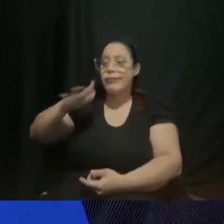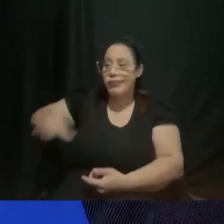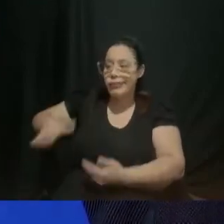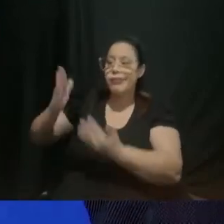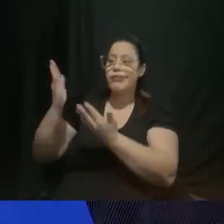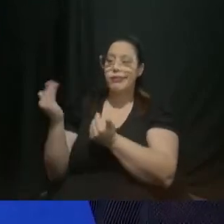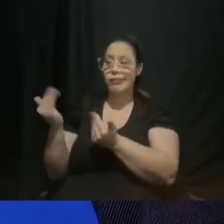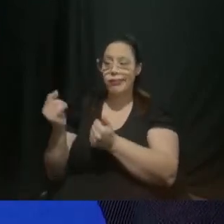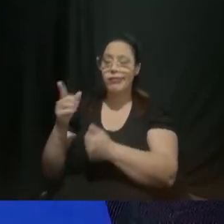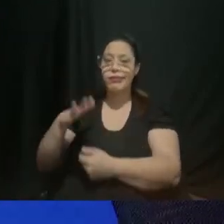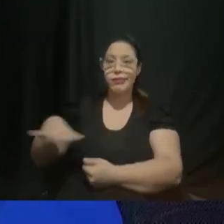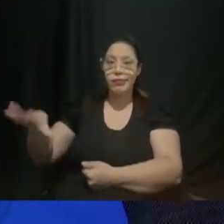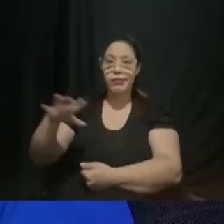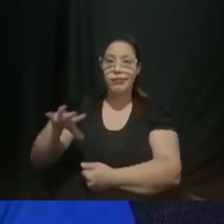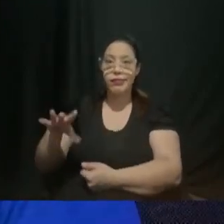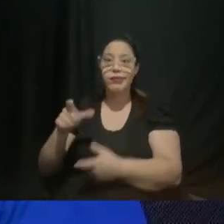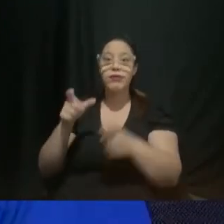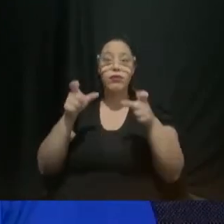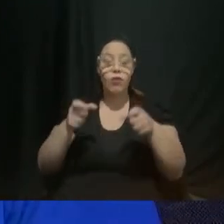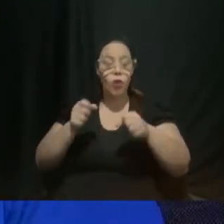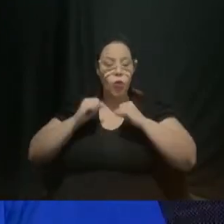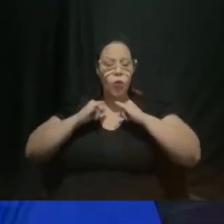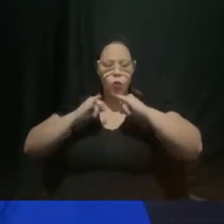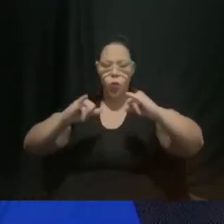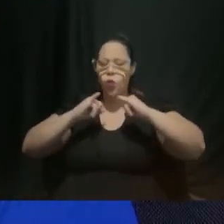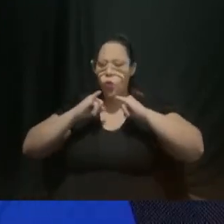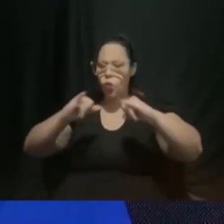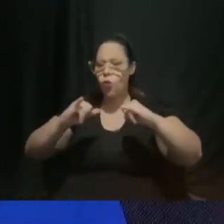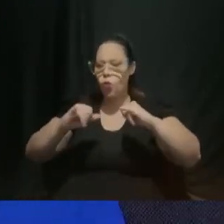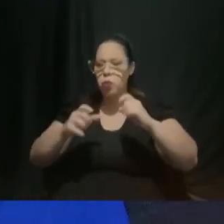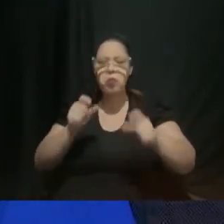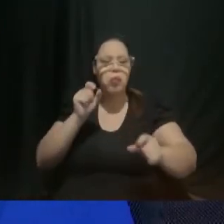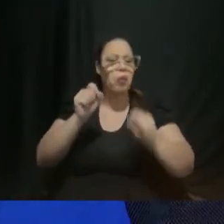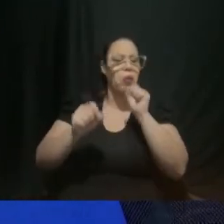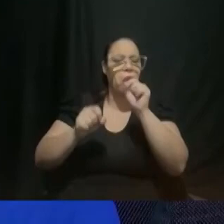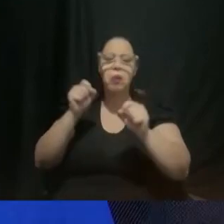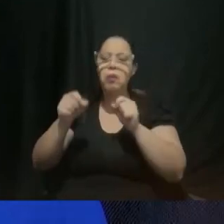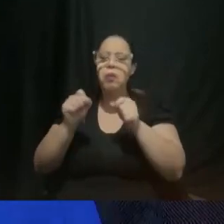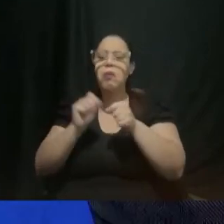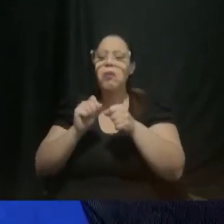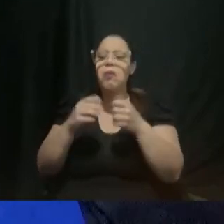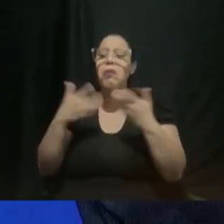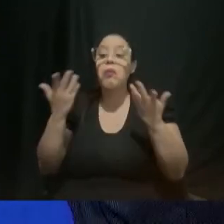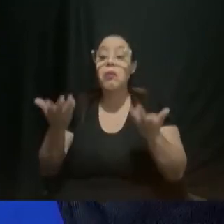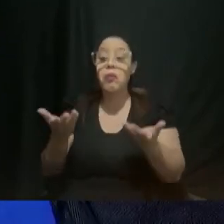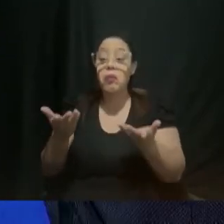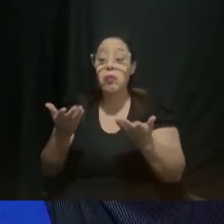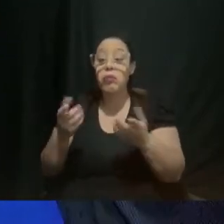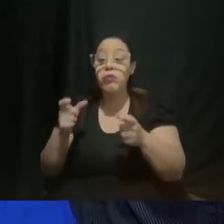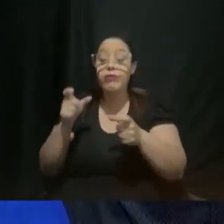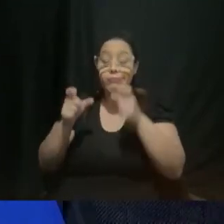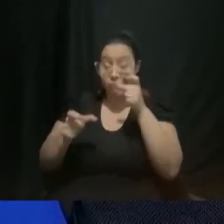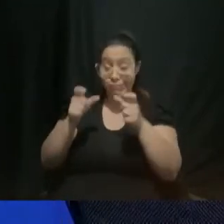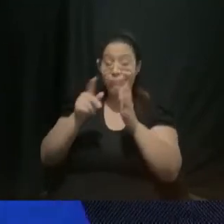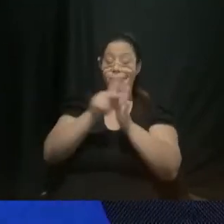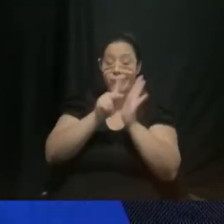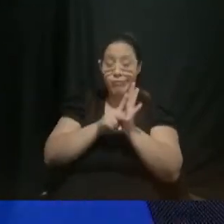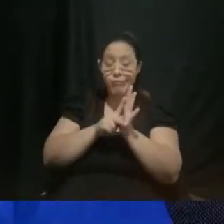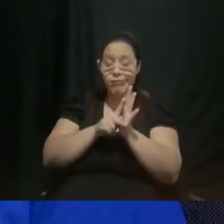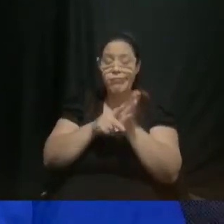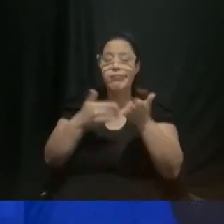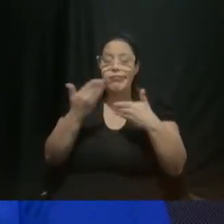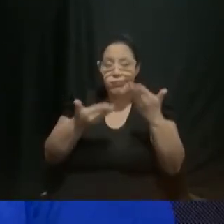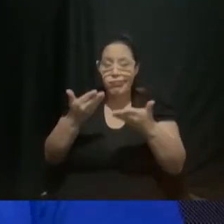momento para a gente divulgar as ações que estão feitas no programa de alimentação escolar Então, hoje nós estamos